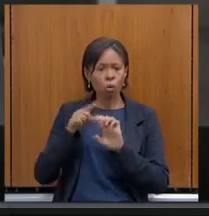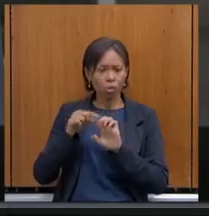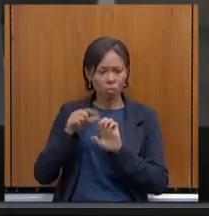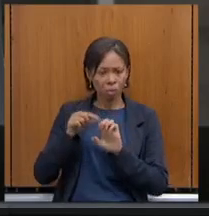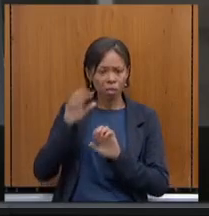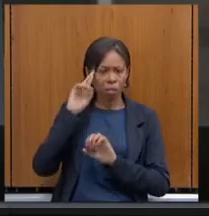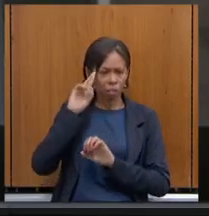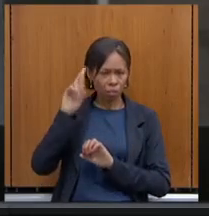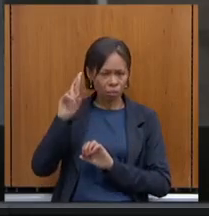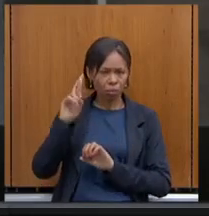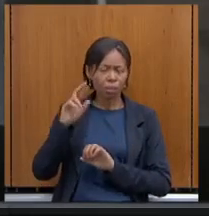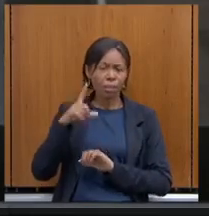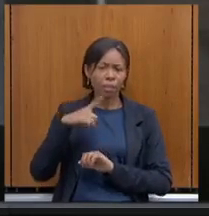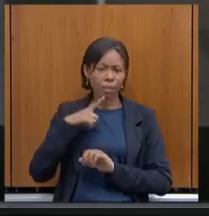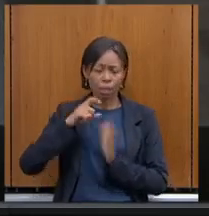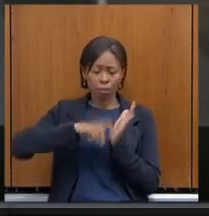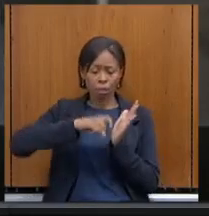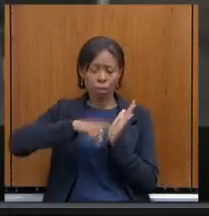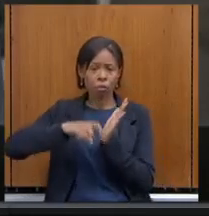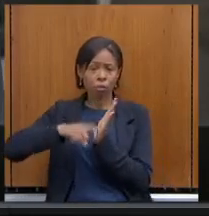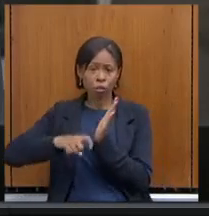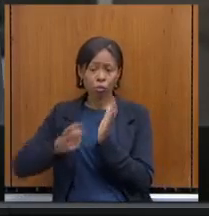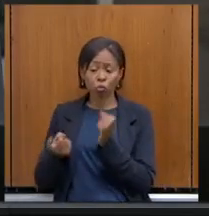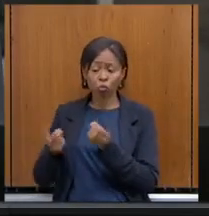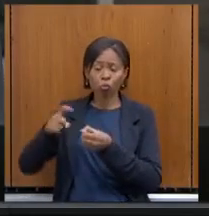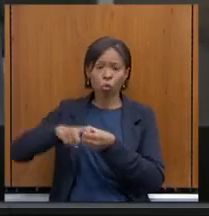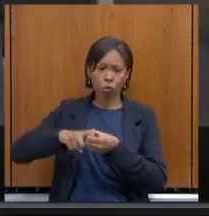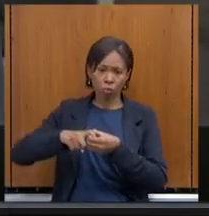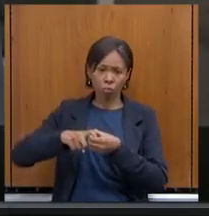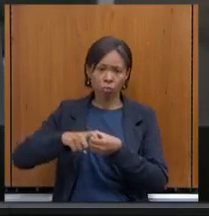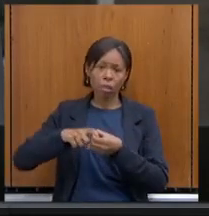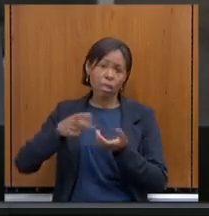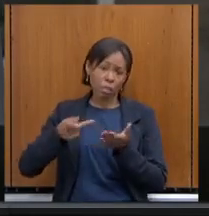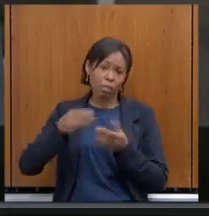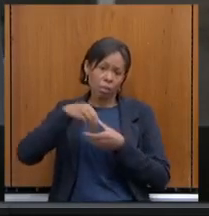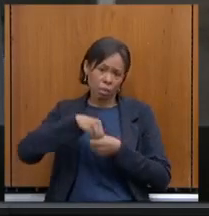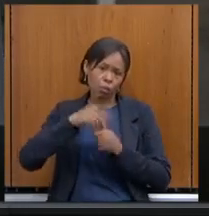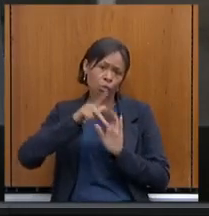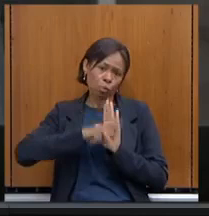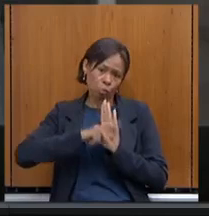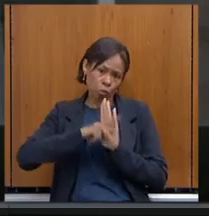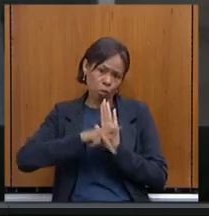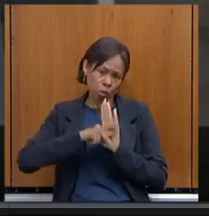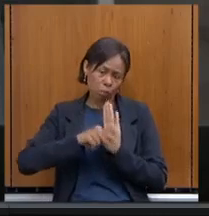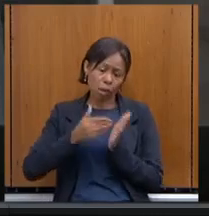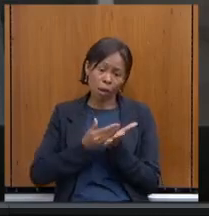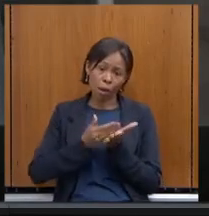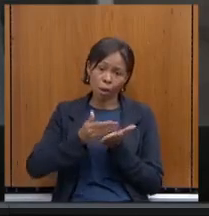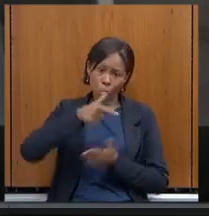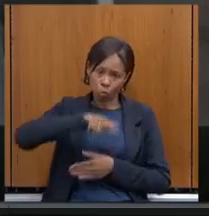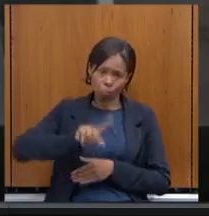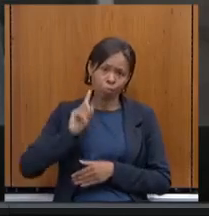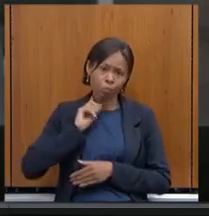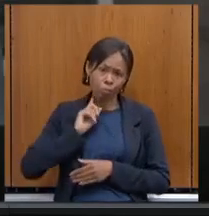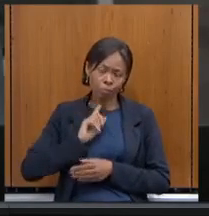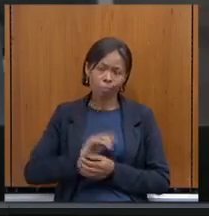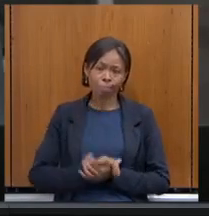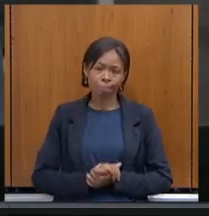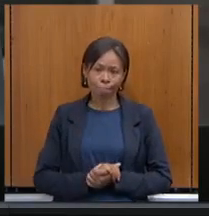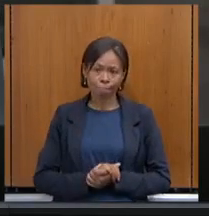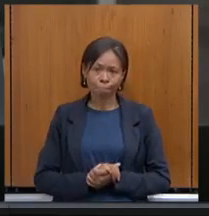no Recomeça Minas. A Secretaria se esforçou para que o CONFAS